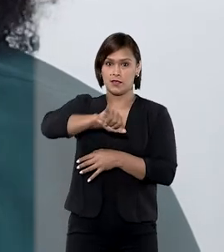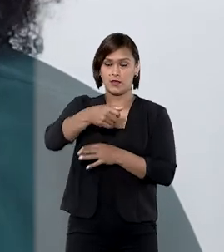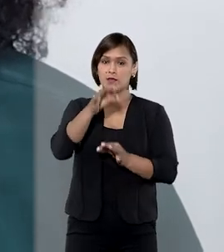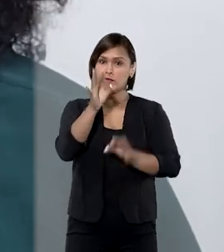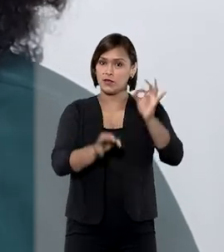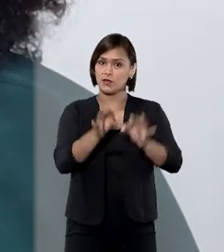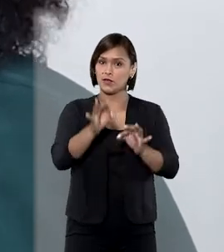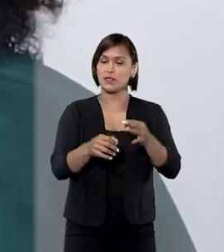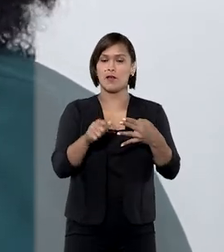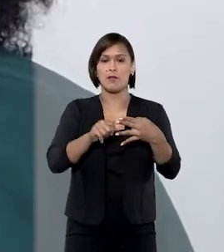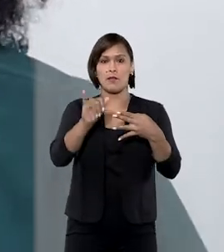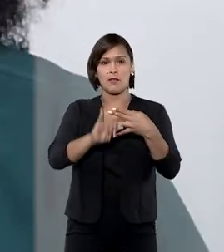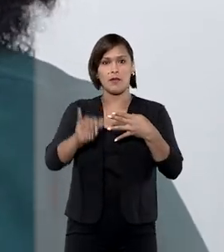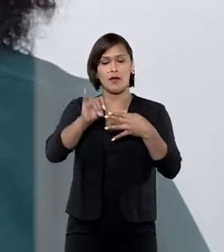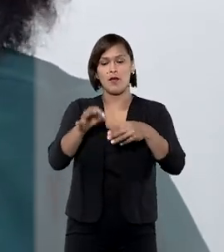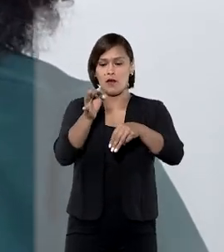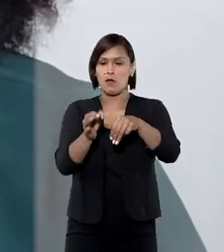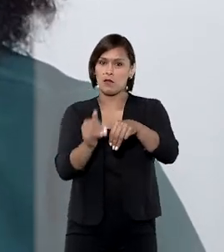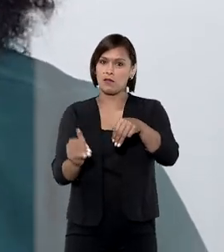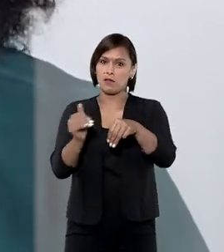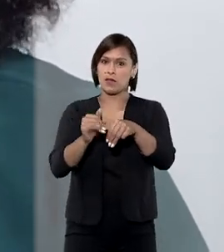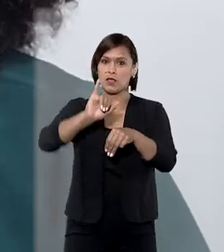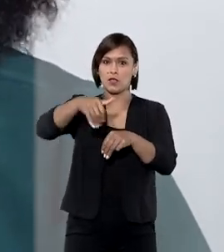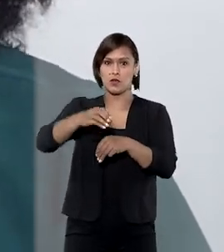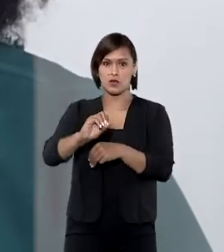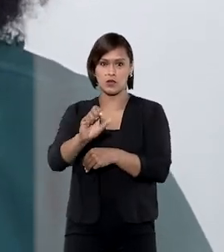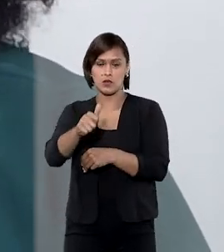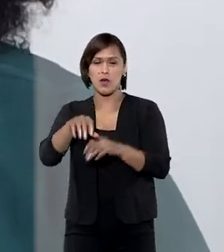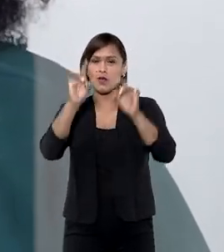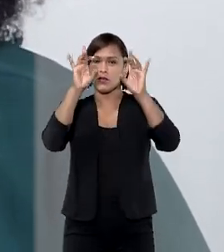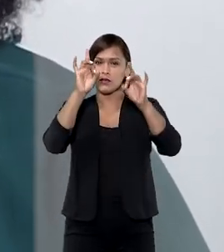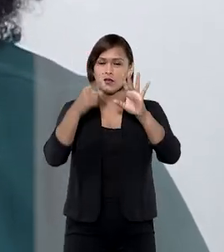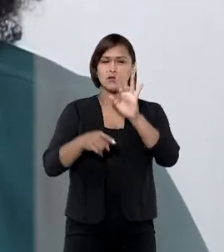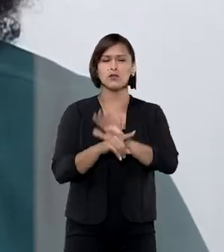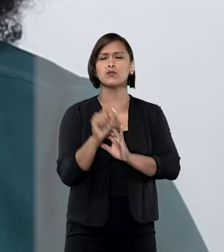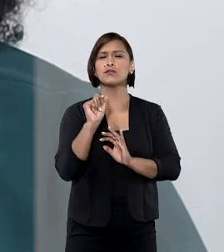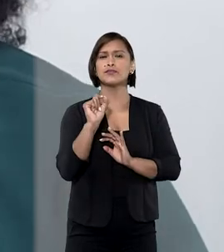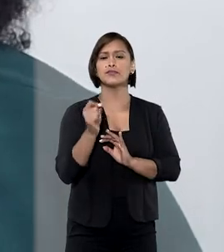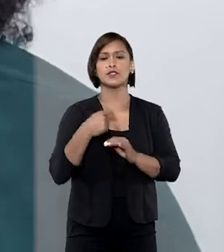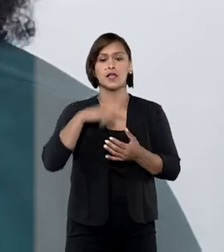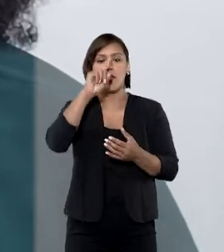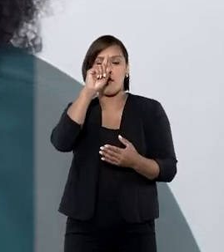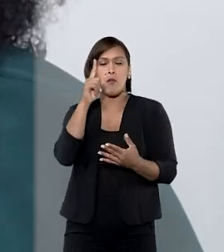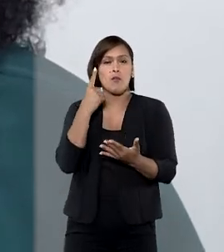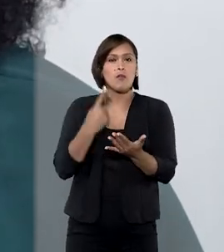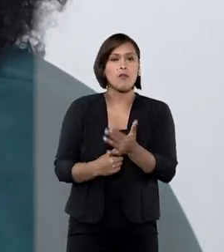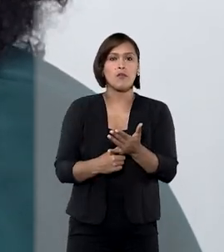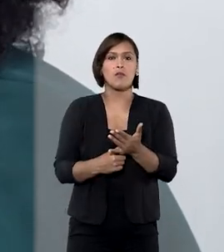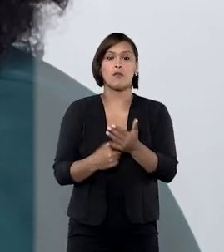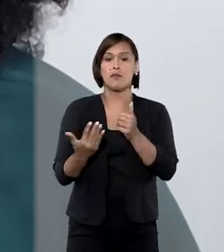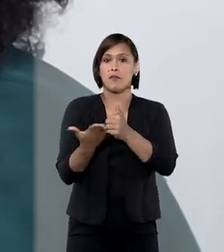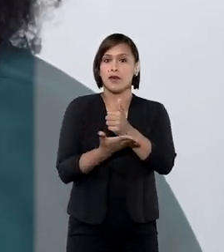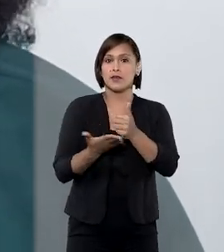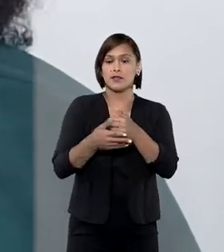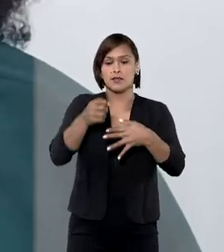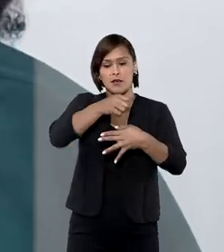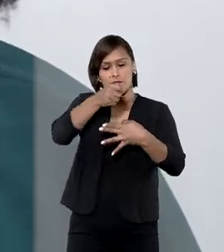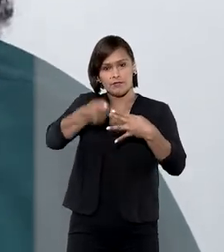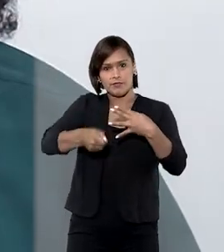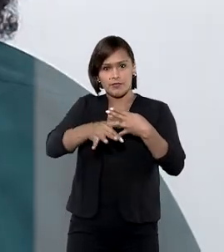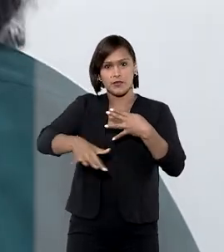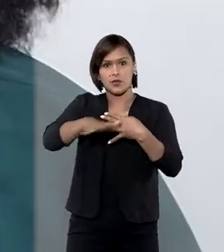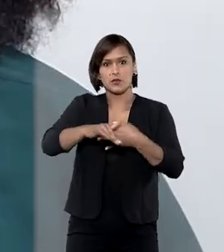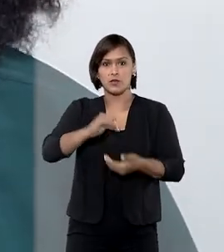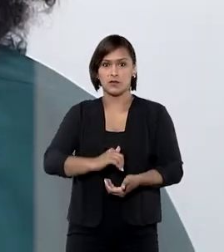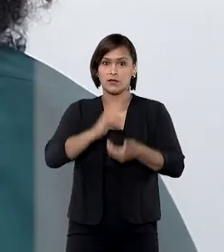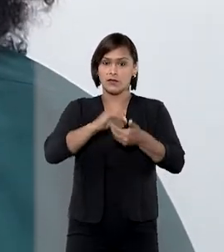No julgamento do agravo, o ministro Joel Ilan Paciornic destacou que a decisão monocrática foi proferida com base na jurisprudência